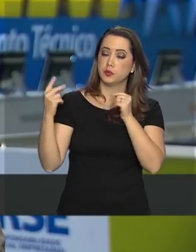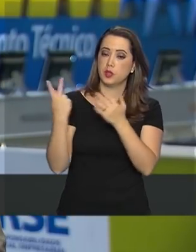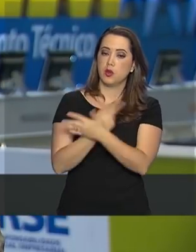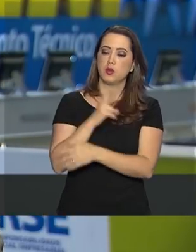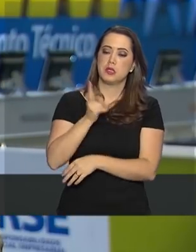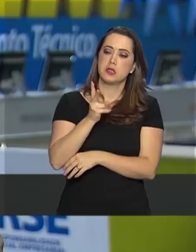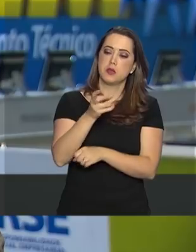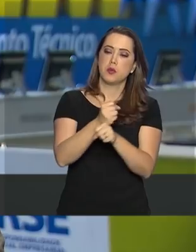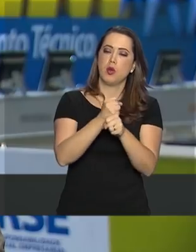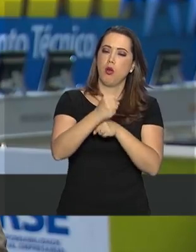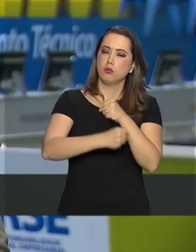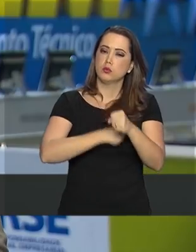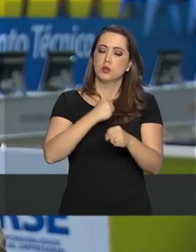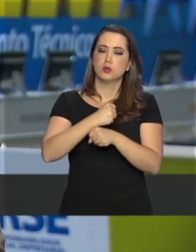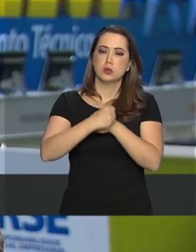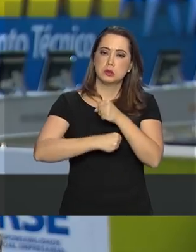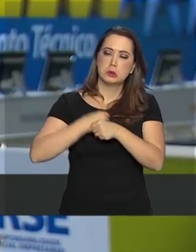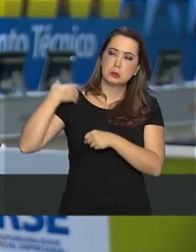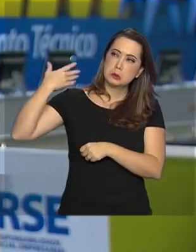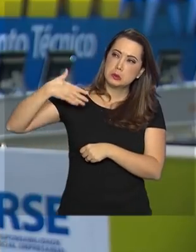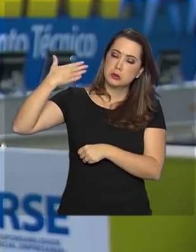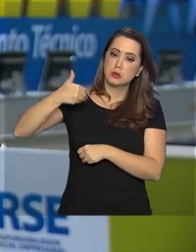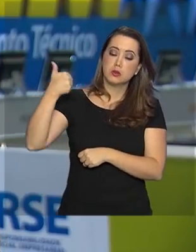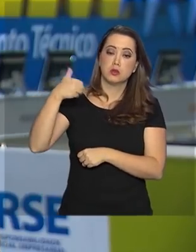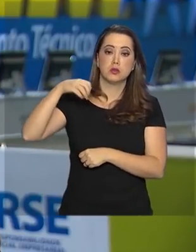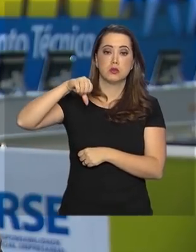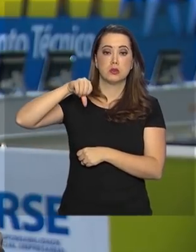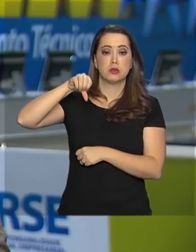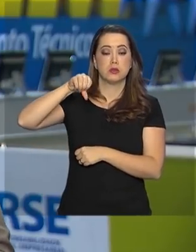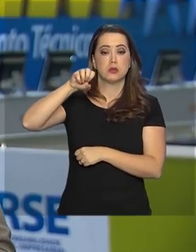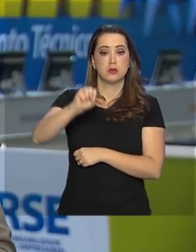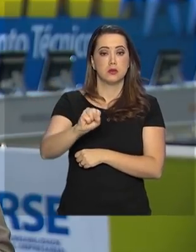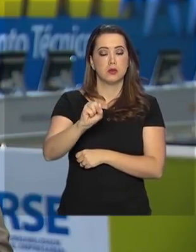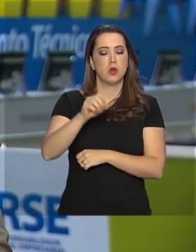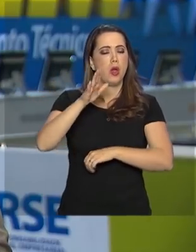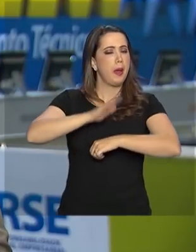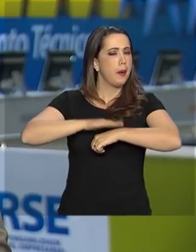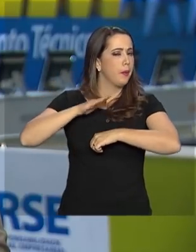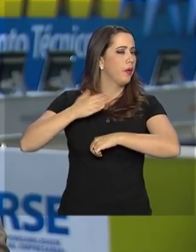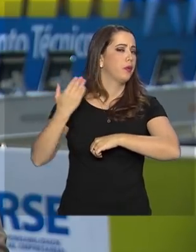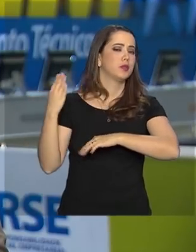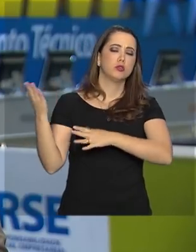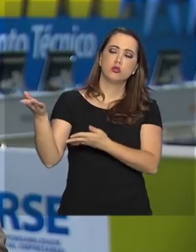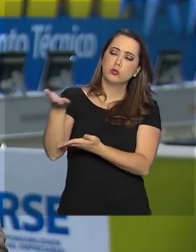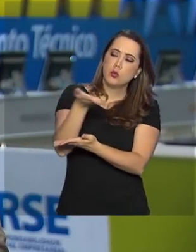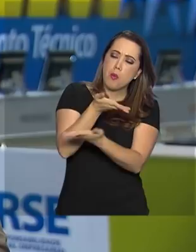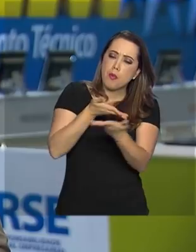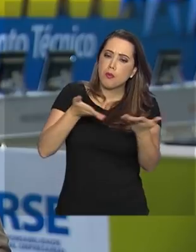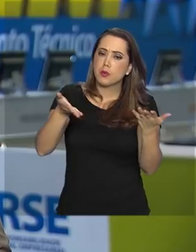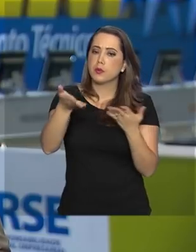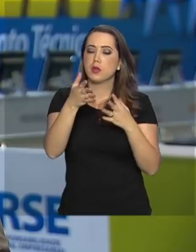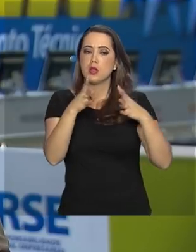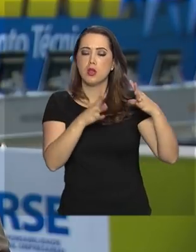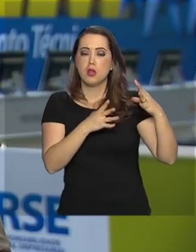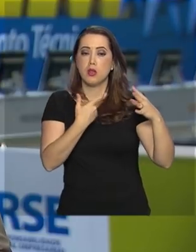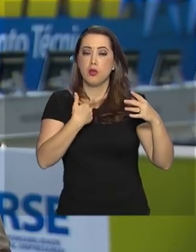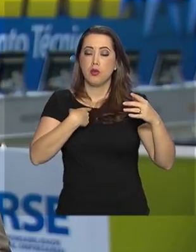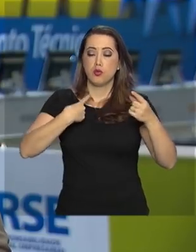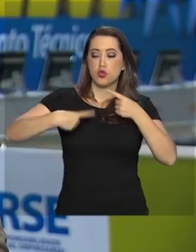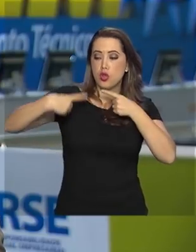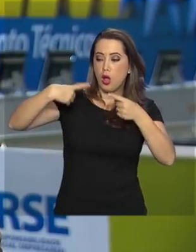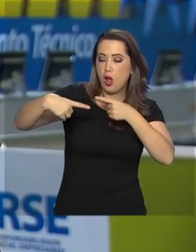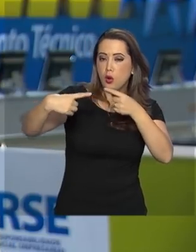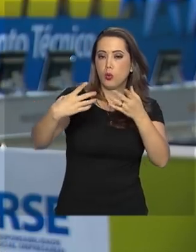todos os anos, desde 1998. E é um momento de articulação entre os gestores municipais